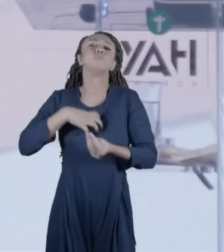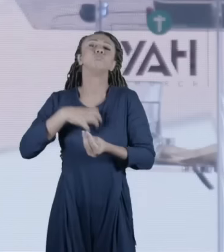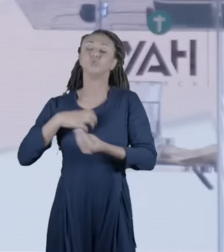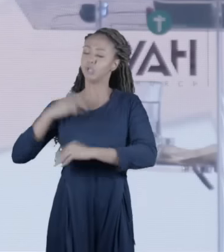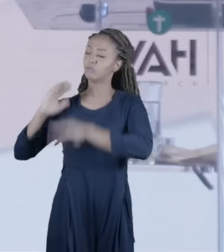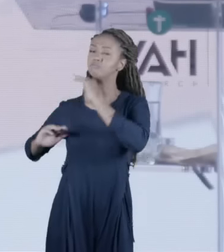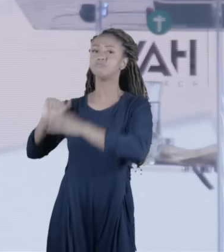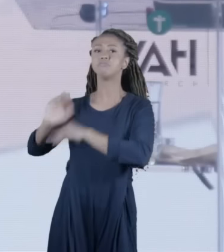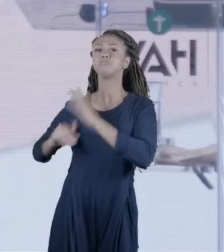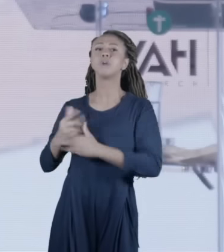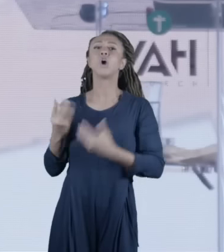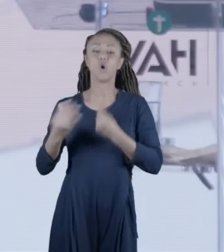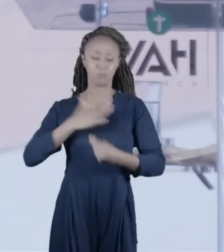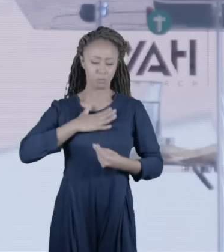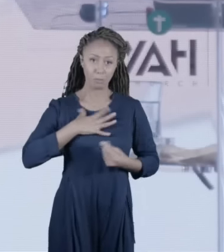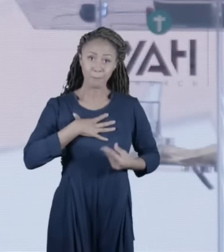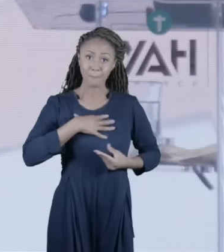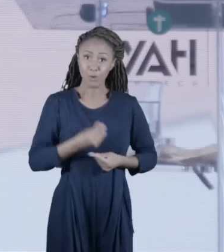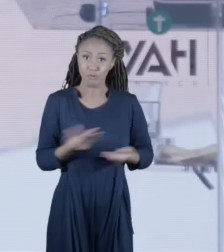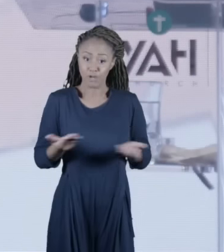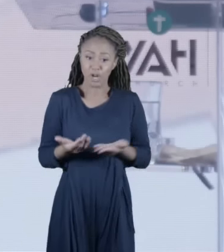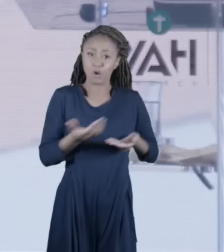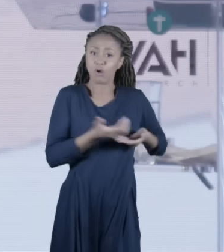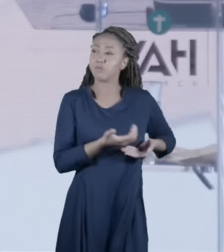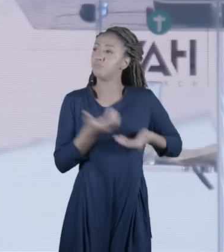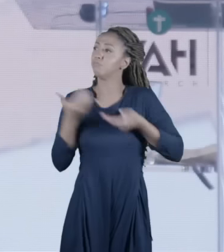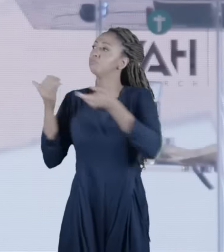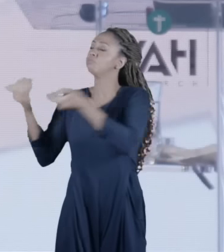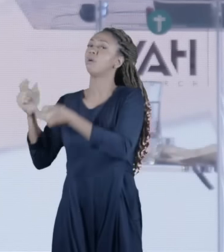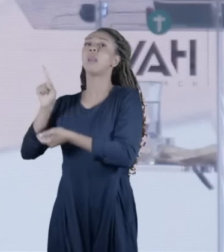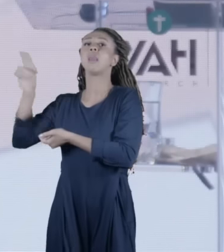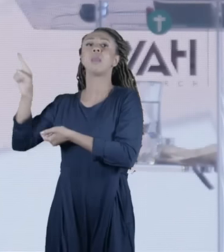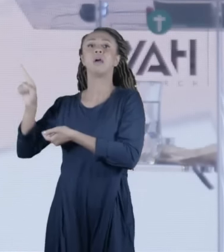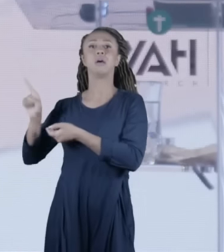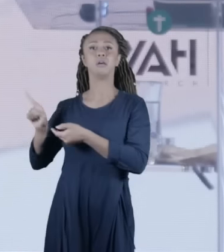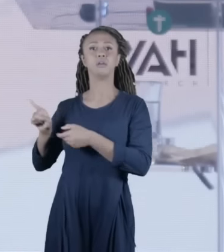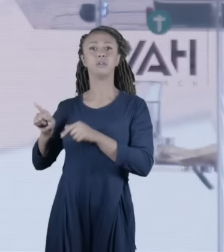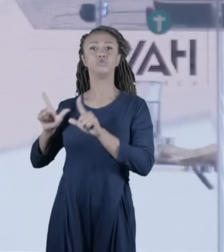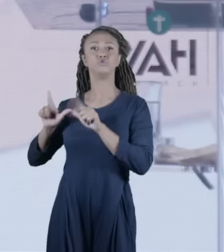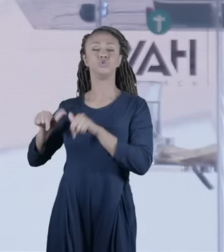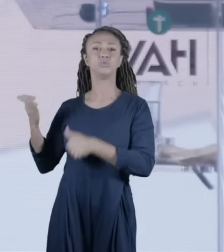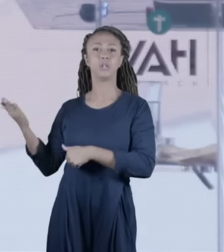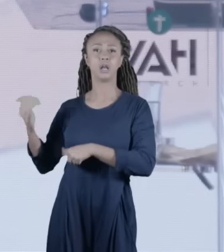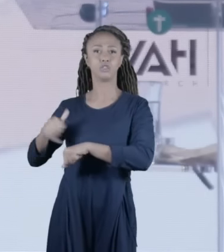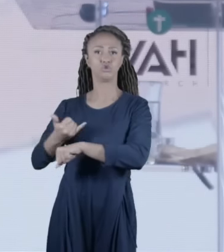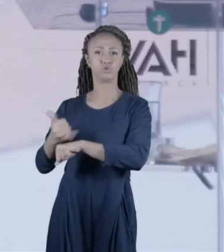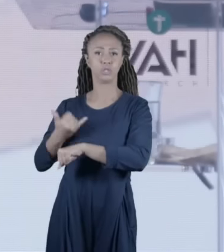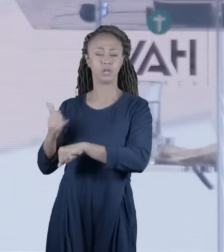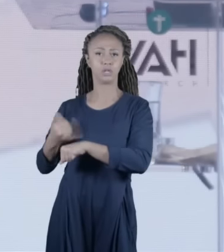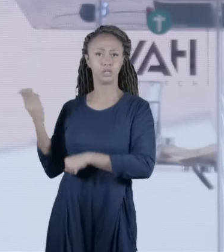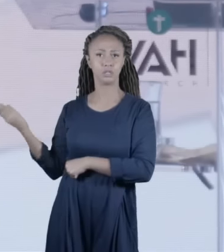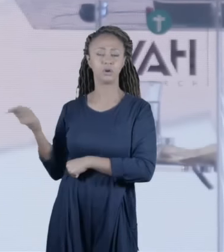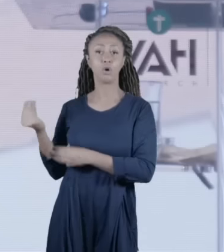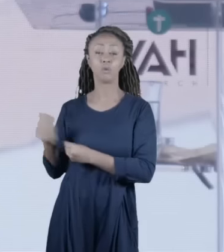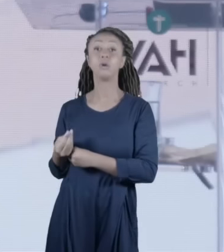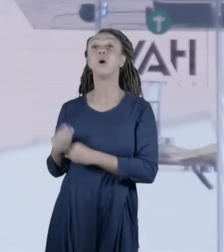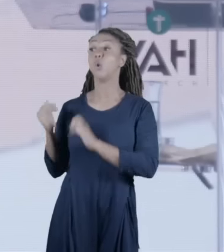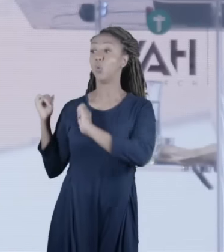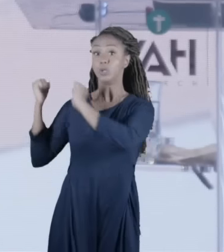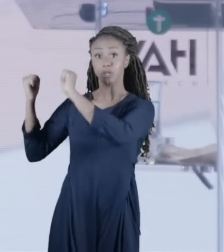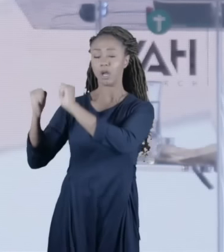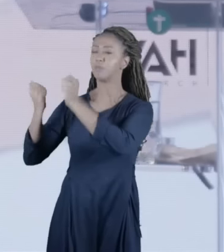Como eu posso pegar e levar meu filho a ser apresentado no Templo de Jerusalém? O Templo físico foi destruído, mas os